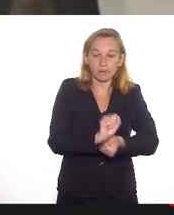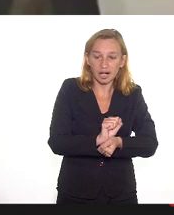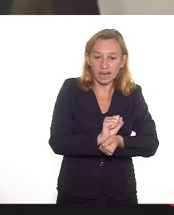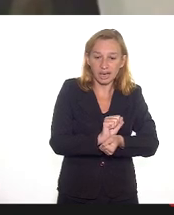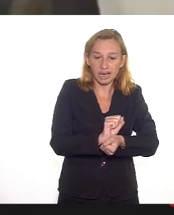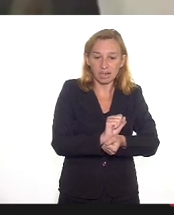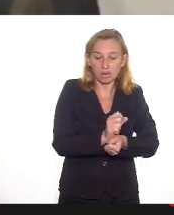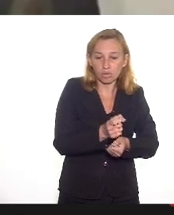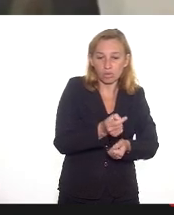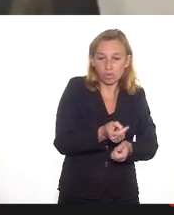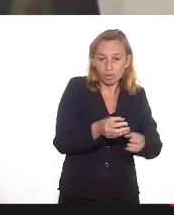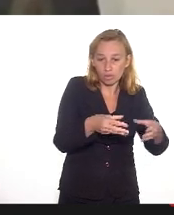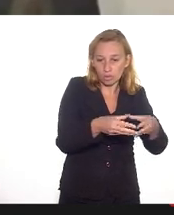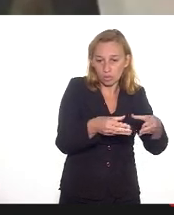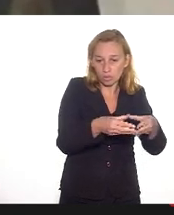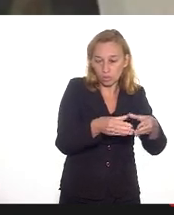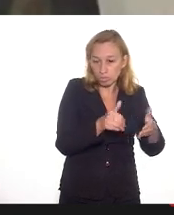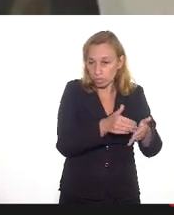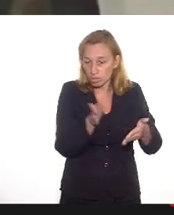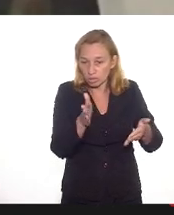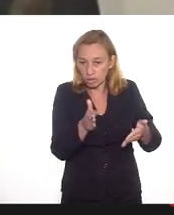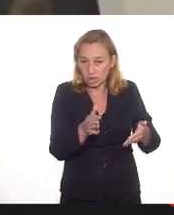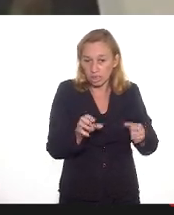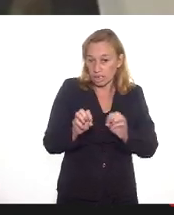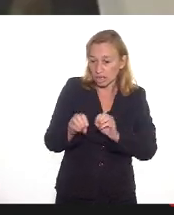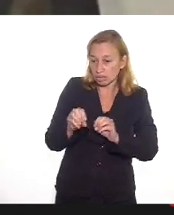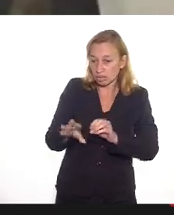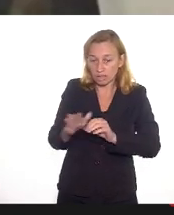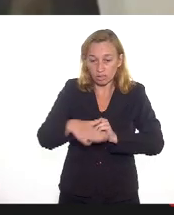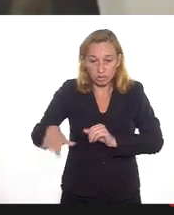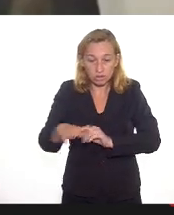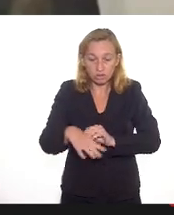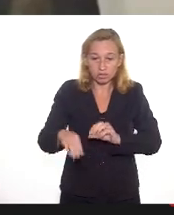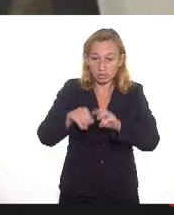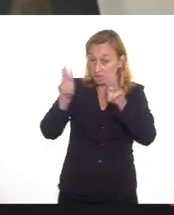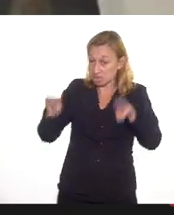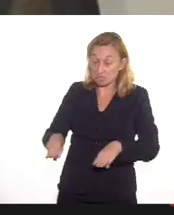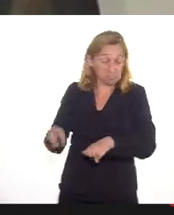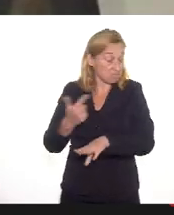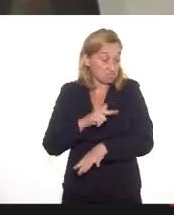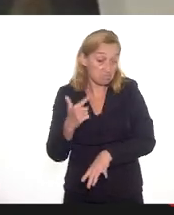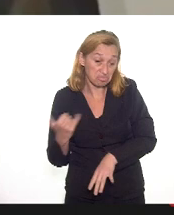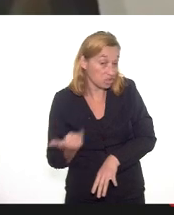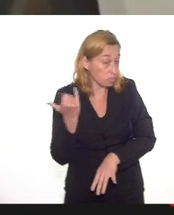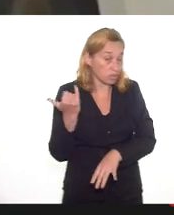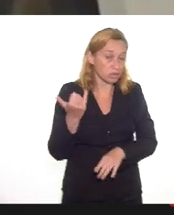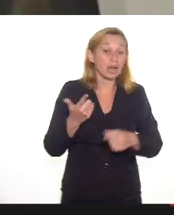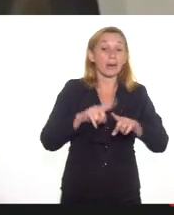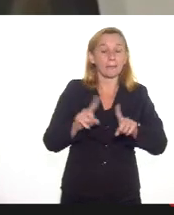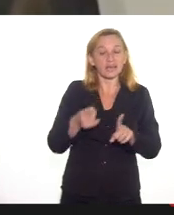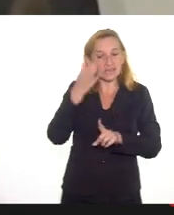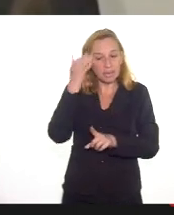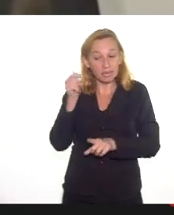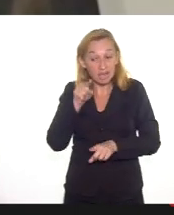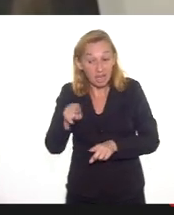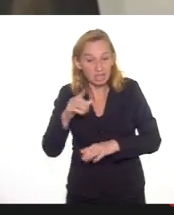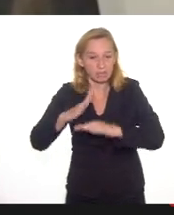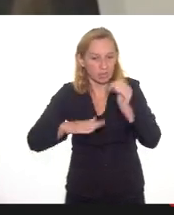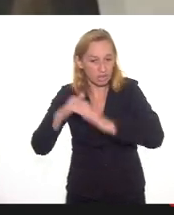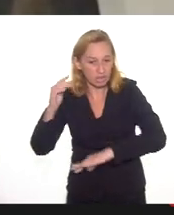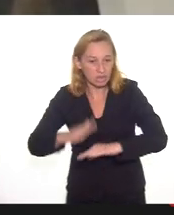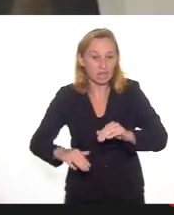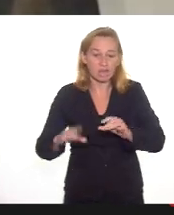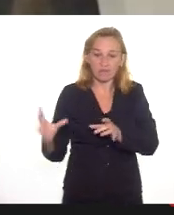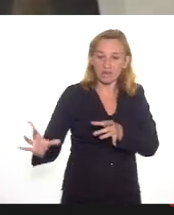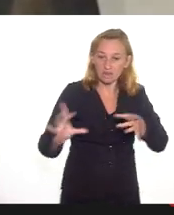por acharem que, de portas fechadas, educadores de museus não eram necessários, mas sabemos que esses profissionais fazem a